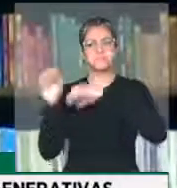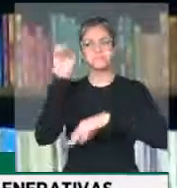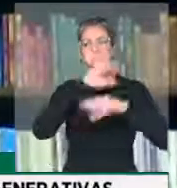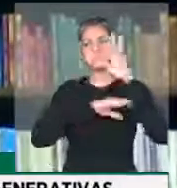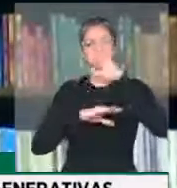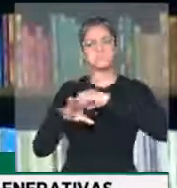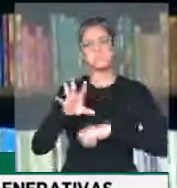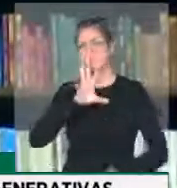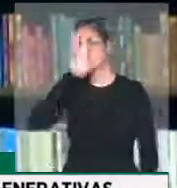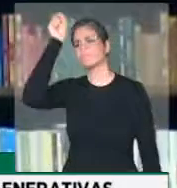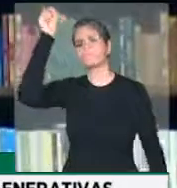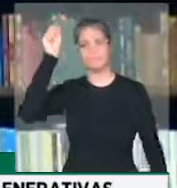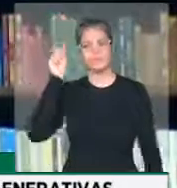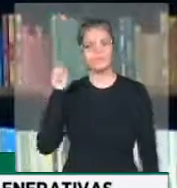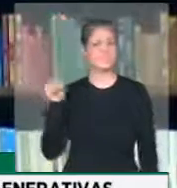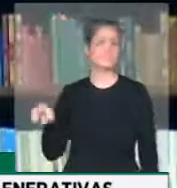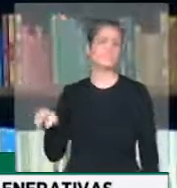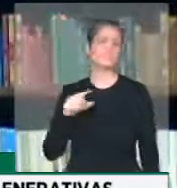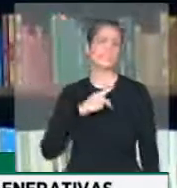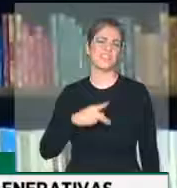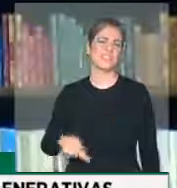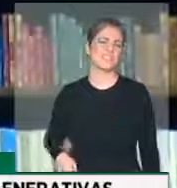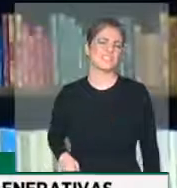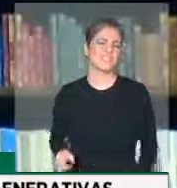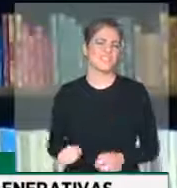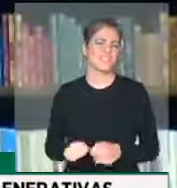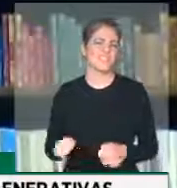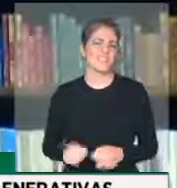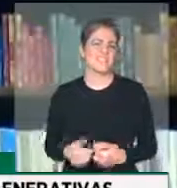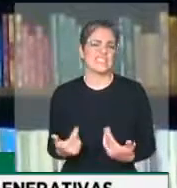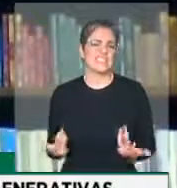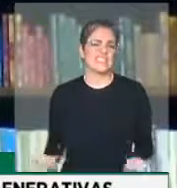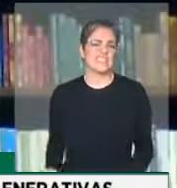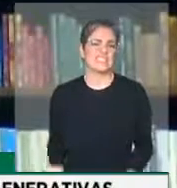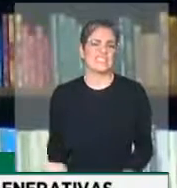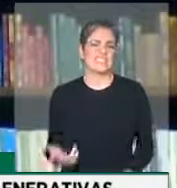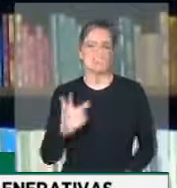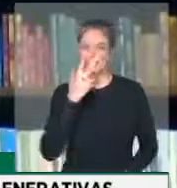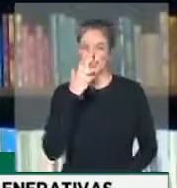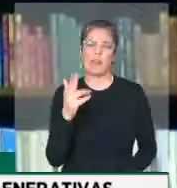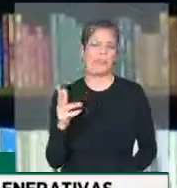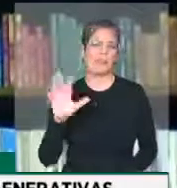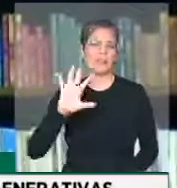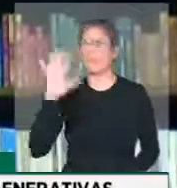presidente da República, que parece uma usina de crises?